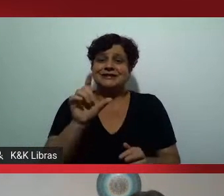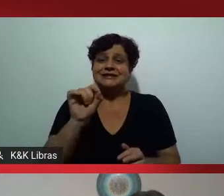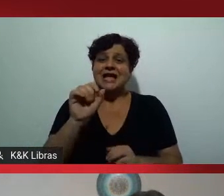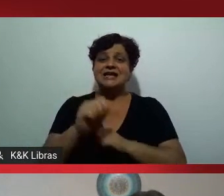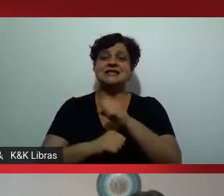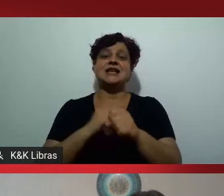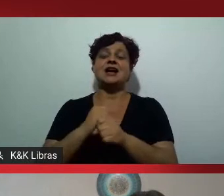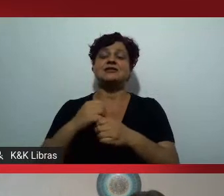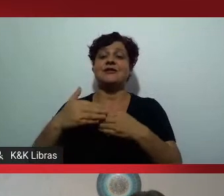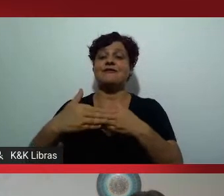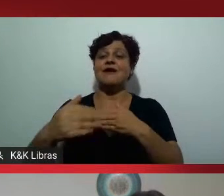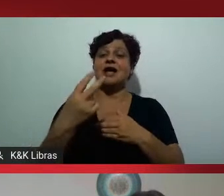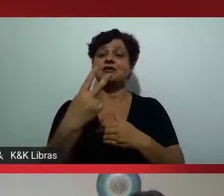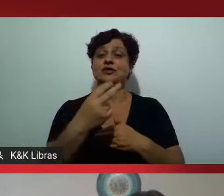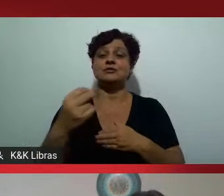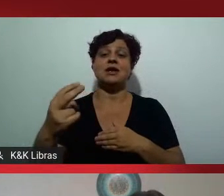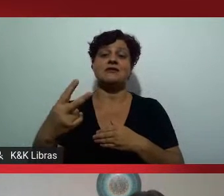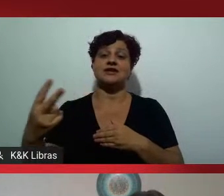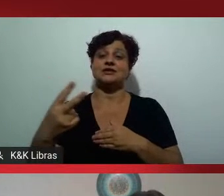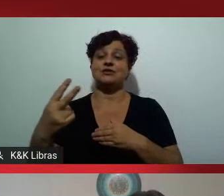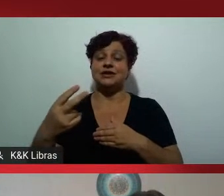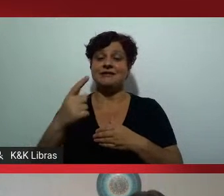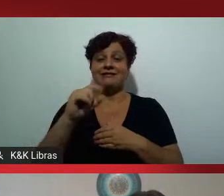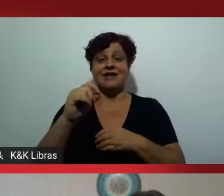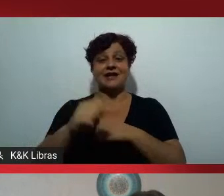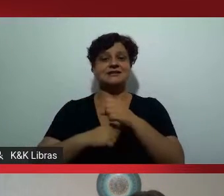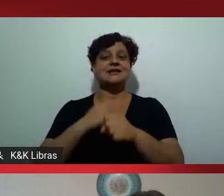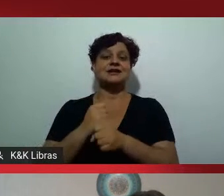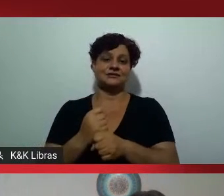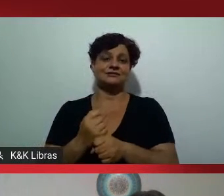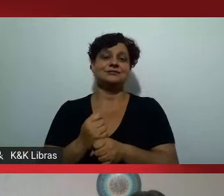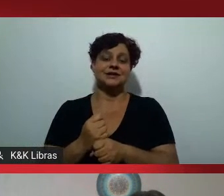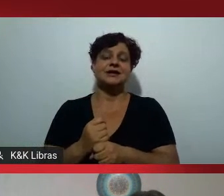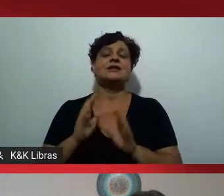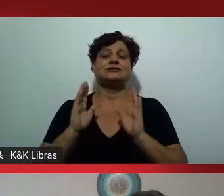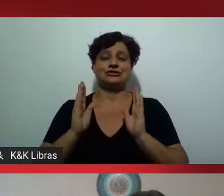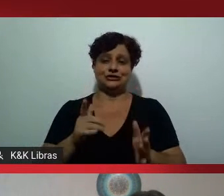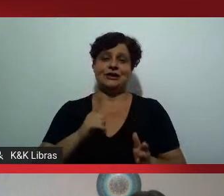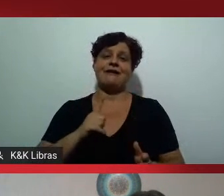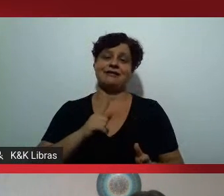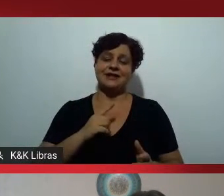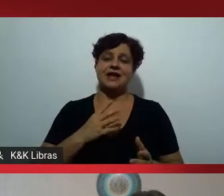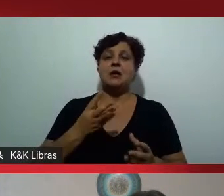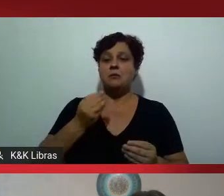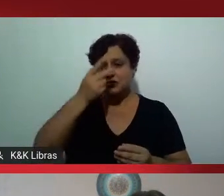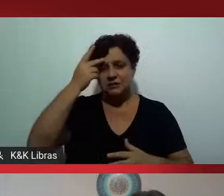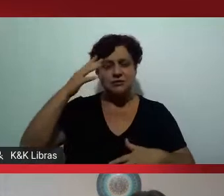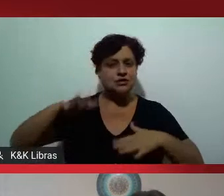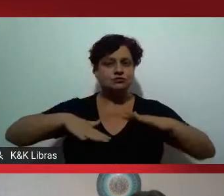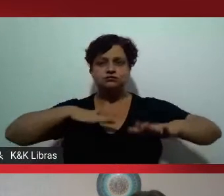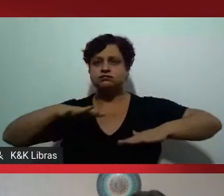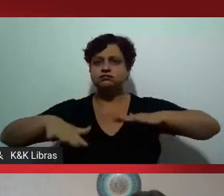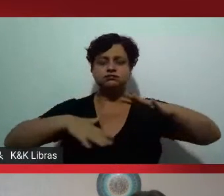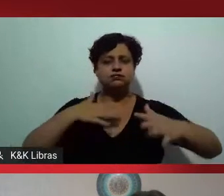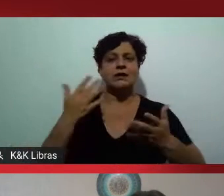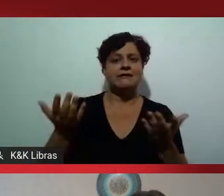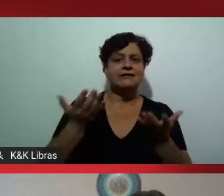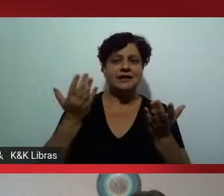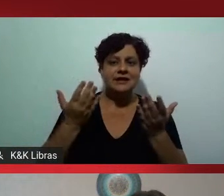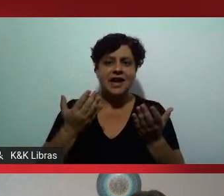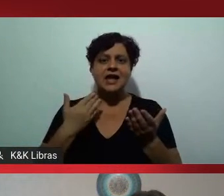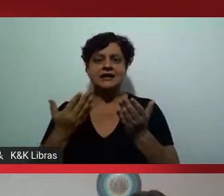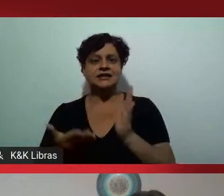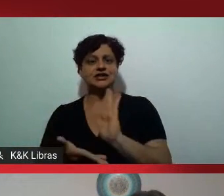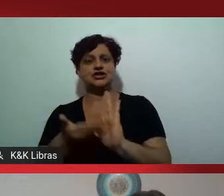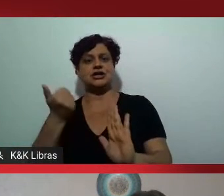2022, já existem alguns movimentos que querem a revogação